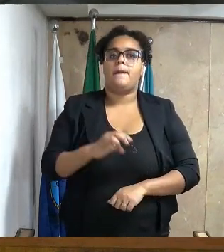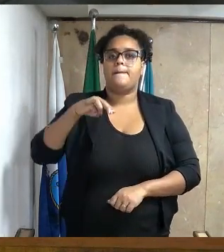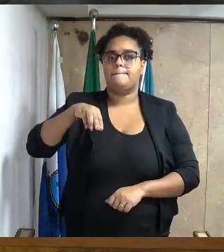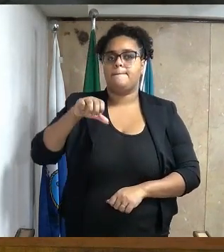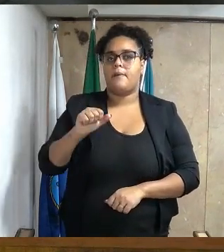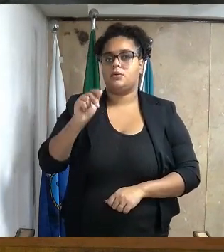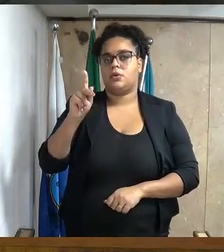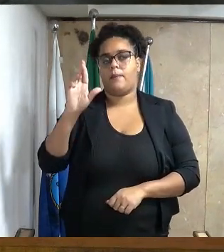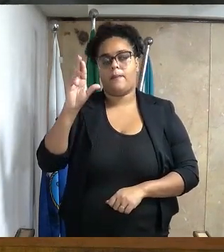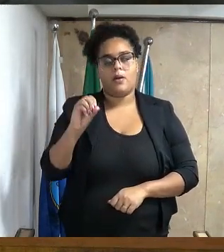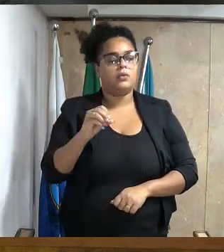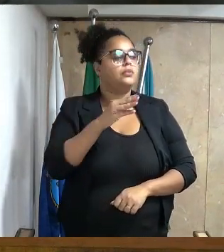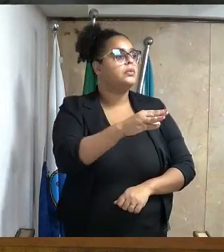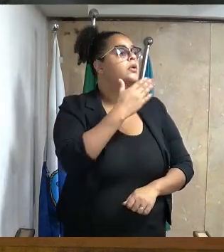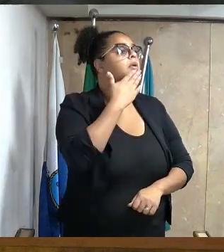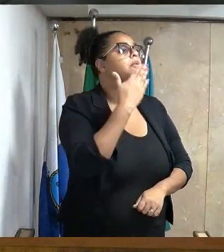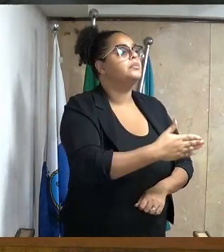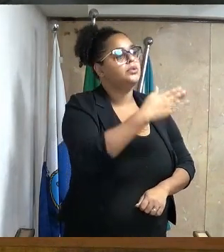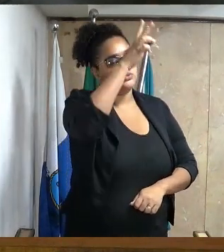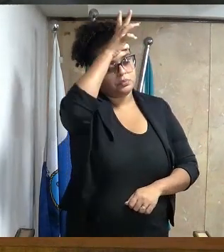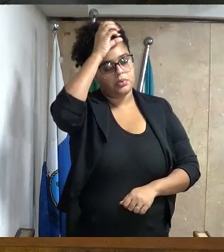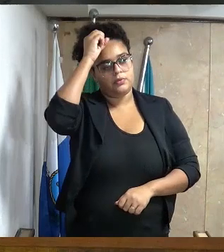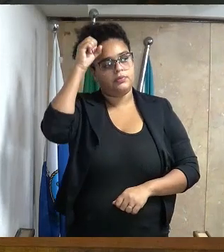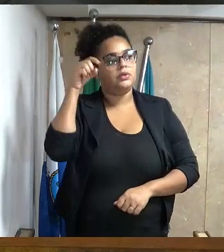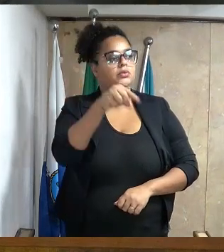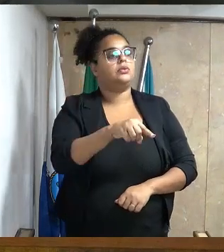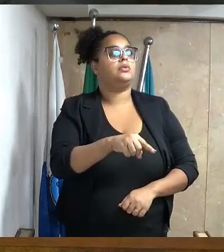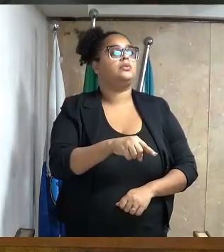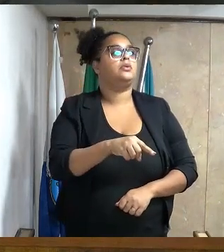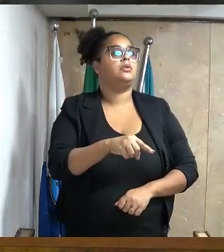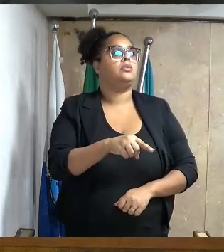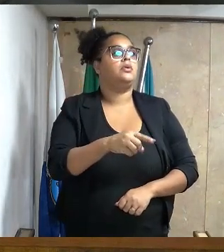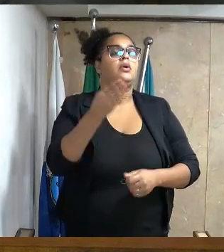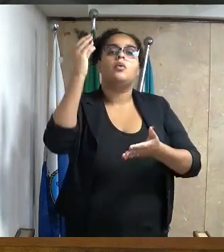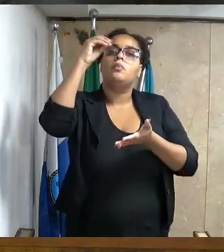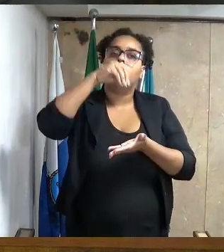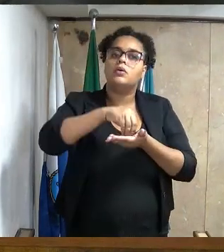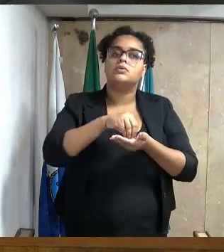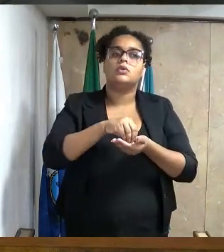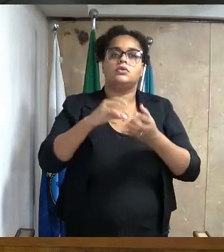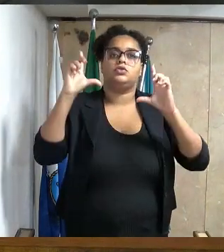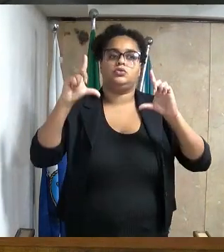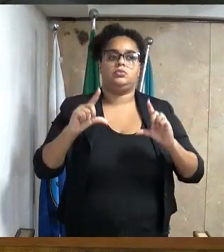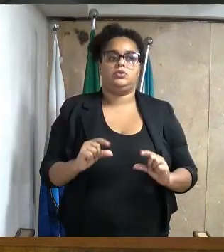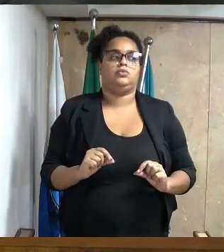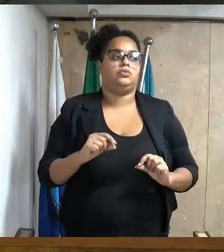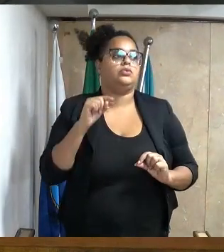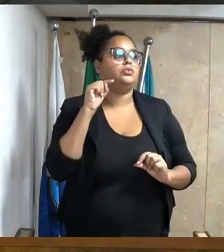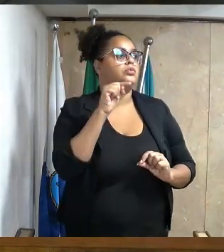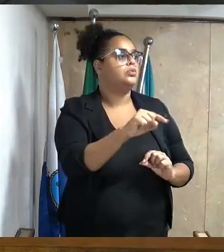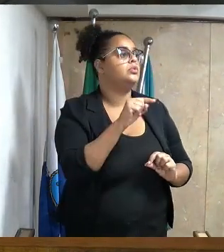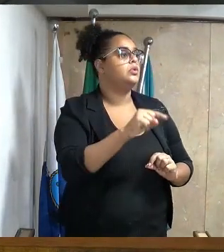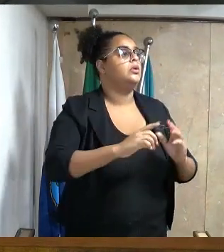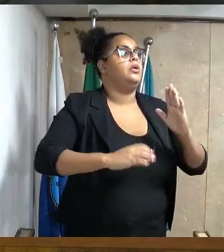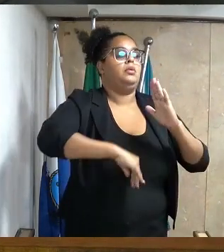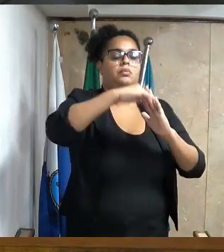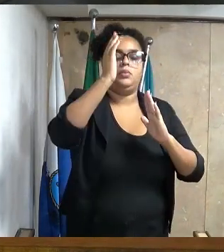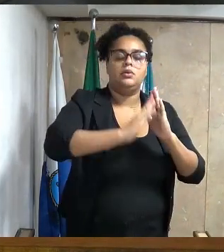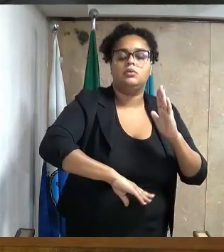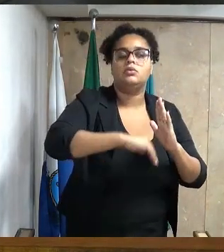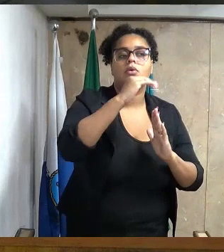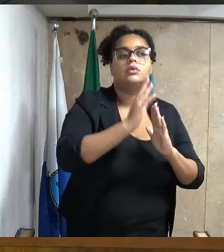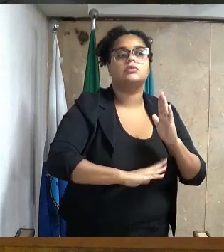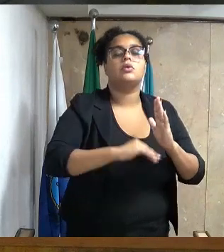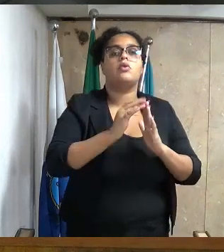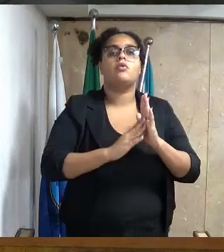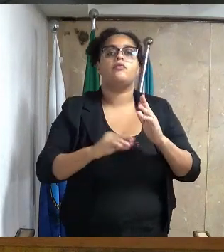Casal Barbosa. Solicitando, dois seletíssimos, senhor prefeito, a implantação de redutores de velocidade com pintura